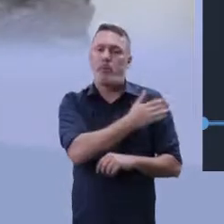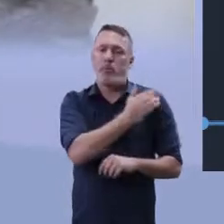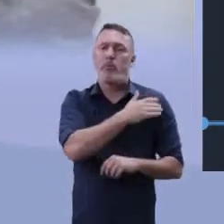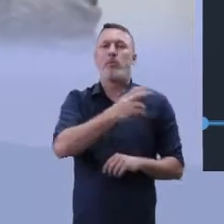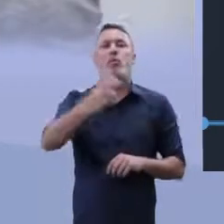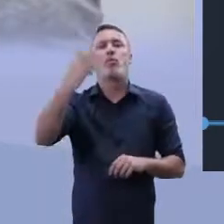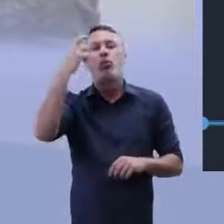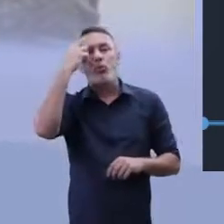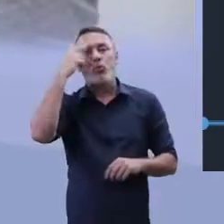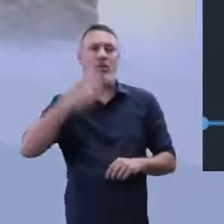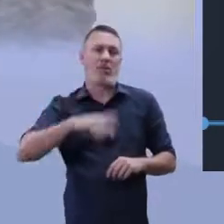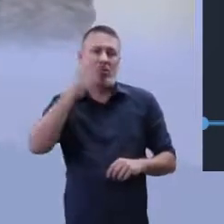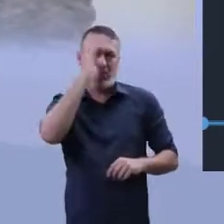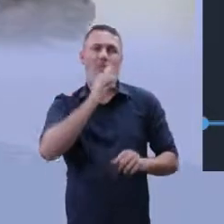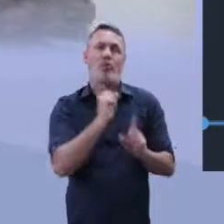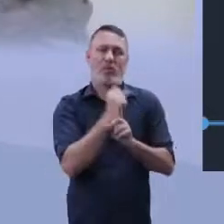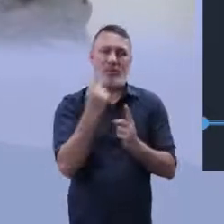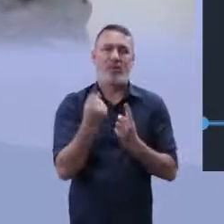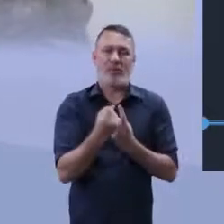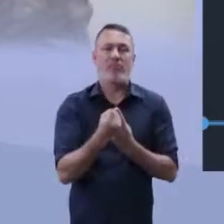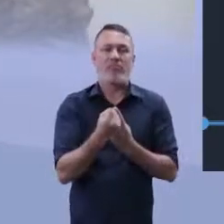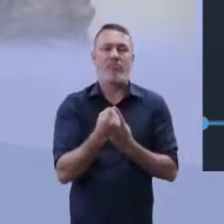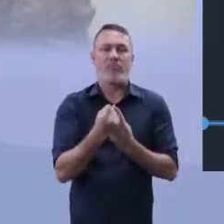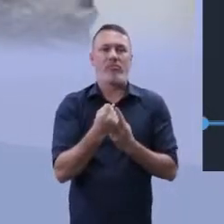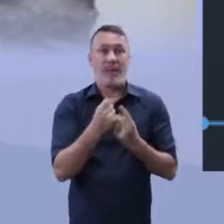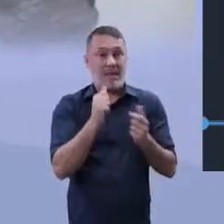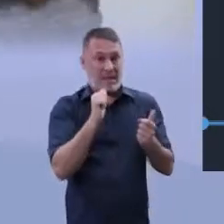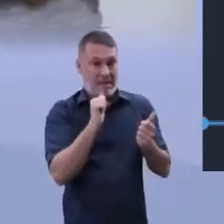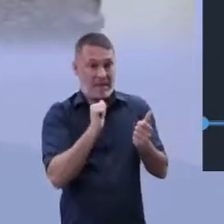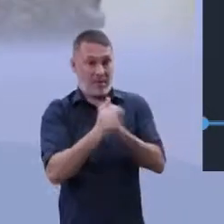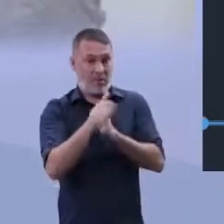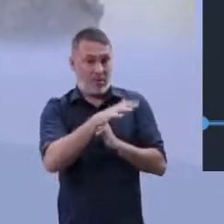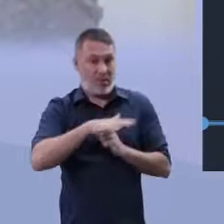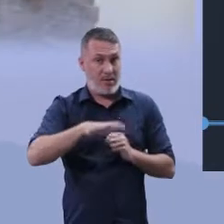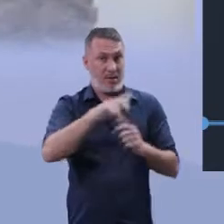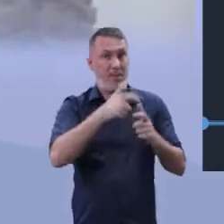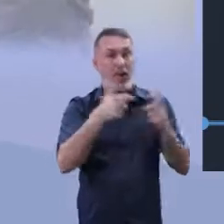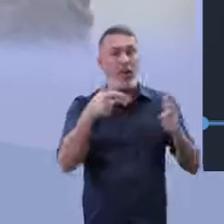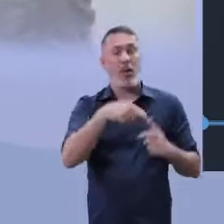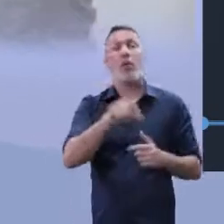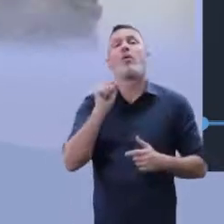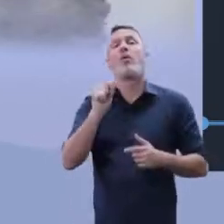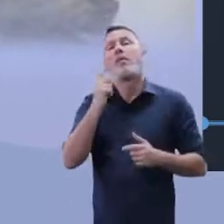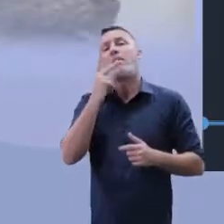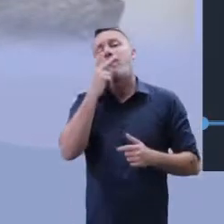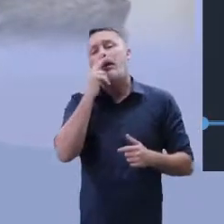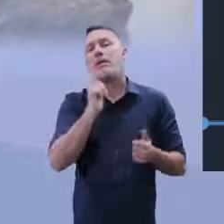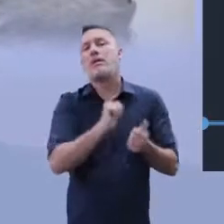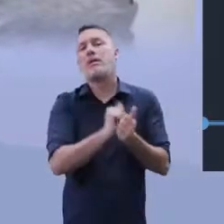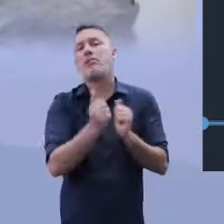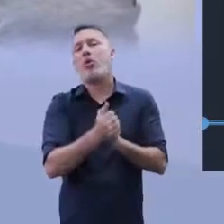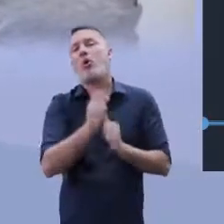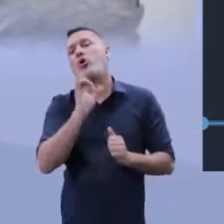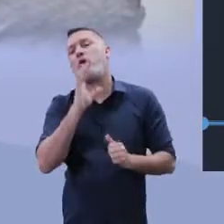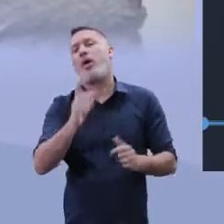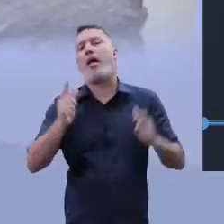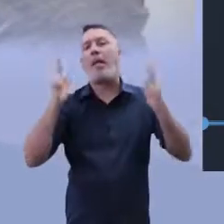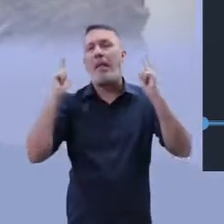Preconceito cultural da sociedade brasileira. O esporte, normalmente, ele é pensado por lazer,